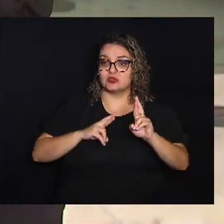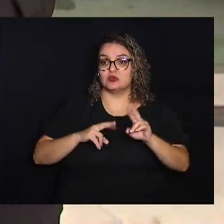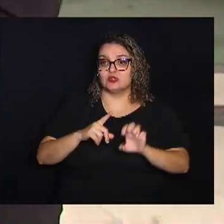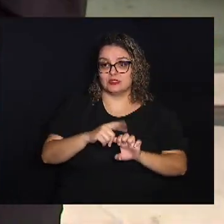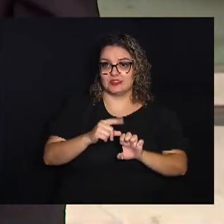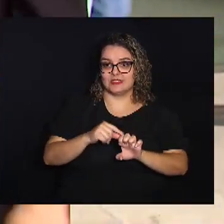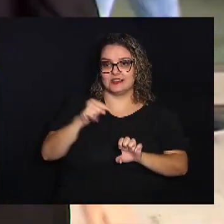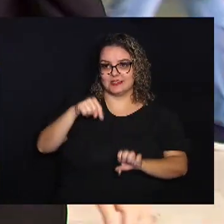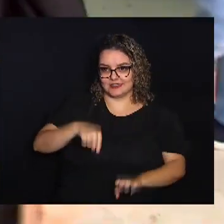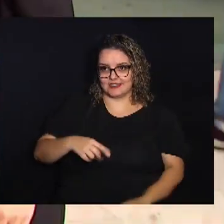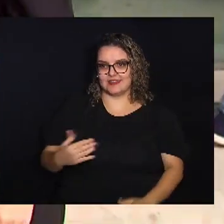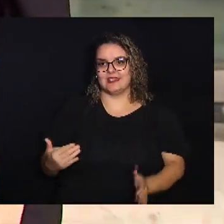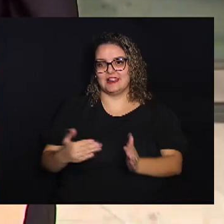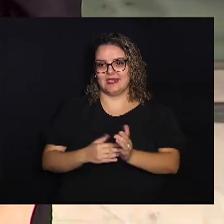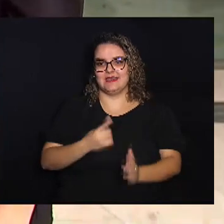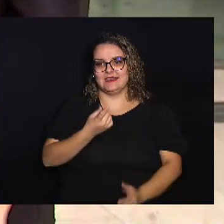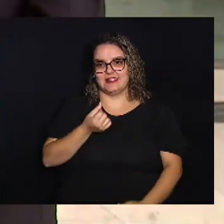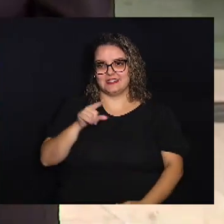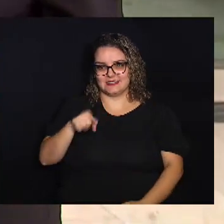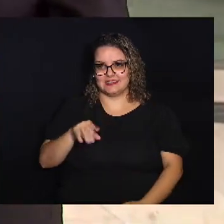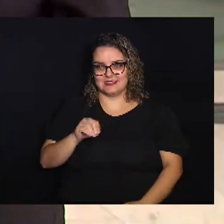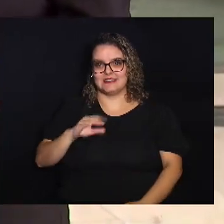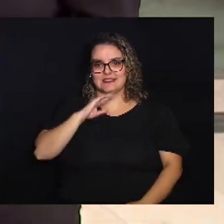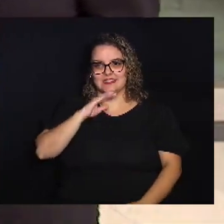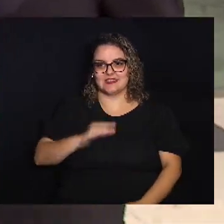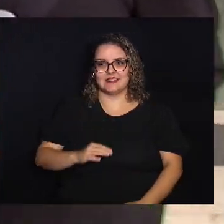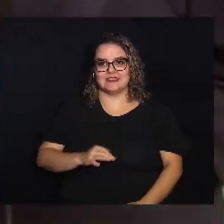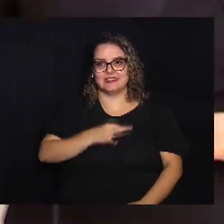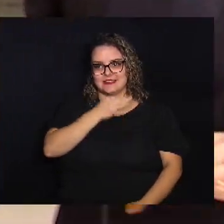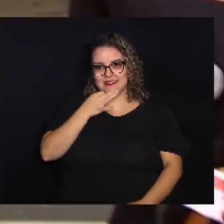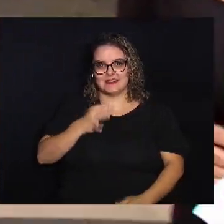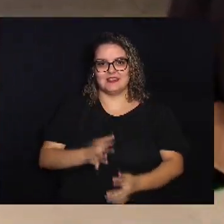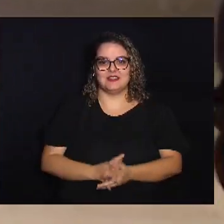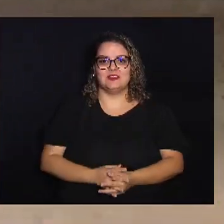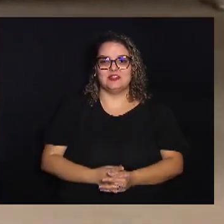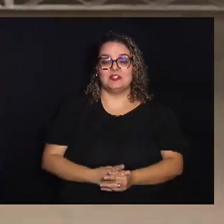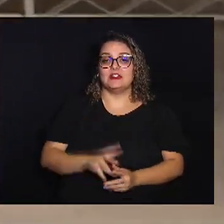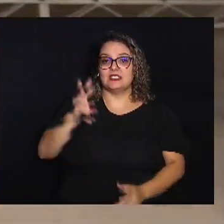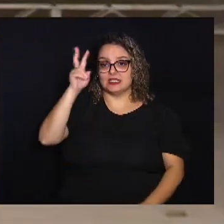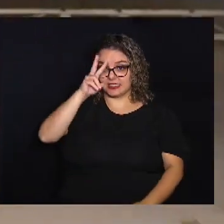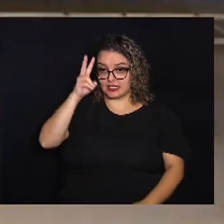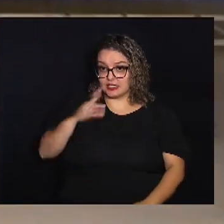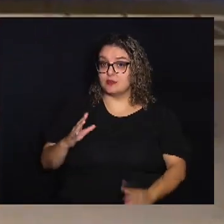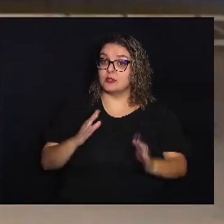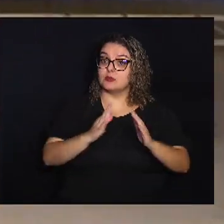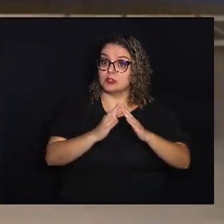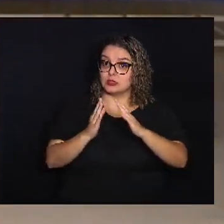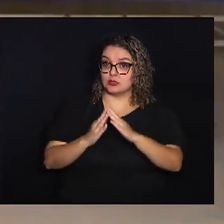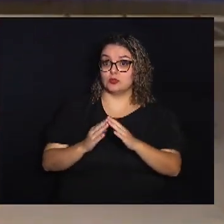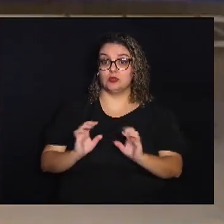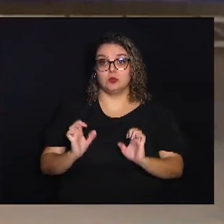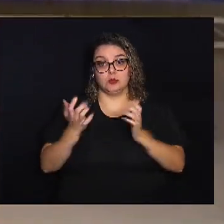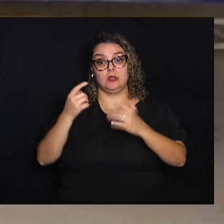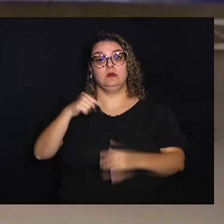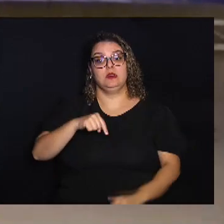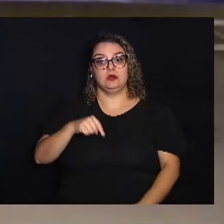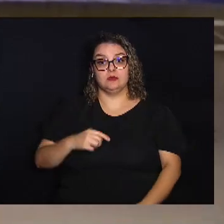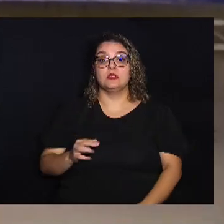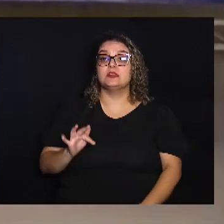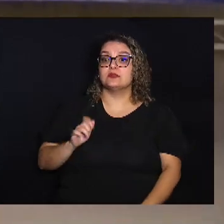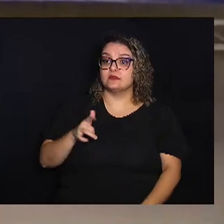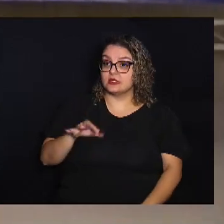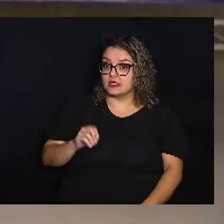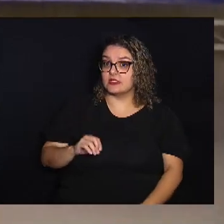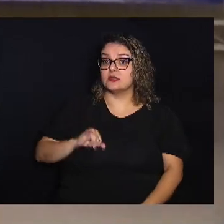empreendedores ainda até às 16h da tarde Tá jóia! Lembrando aí o pessoal de casa que o evento aqui, né esse feirão de